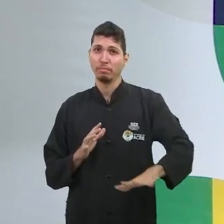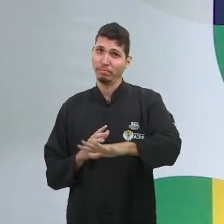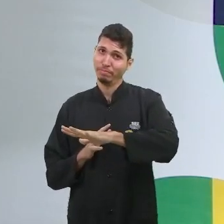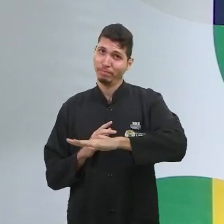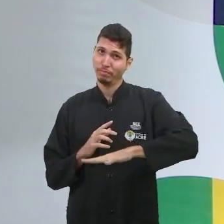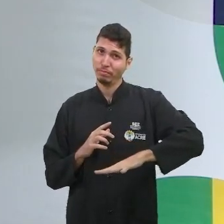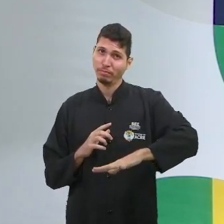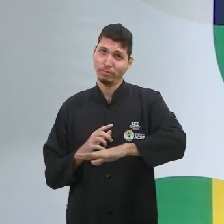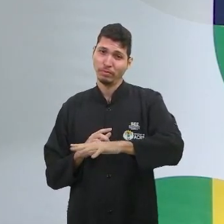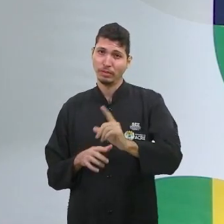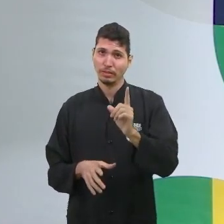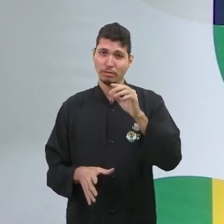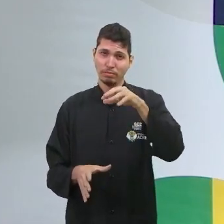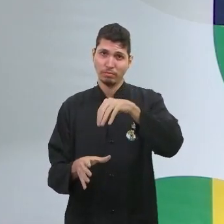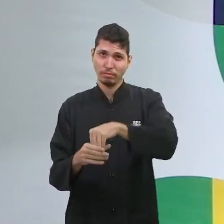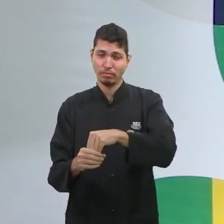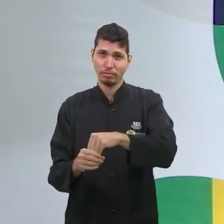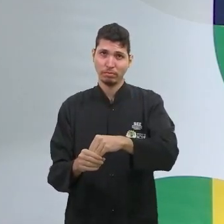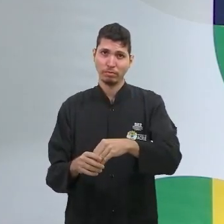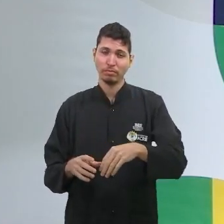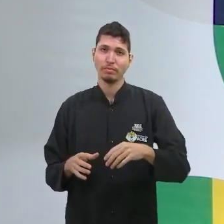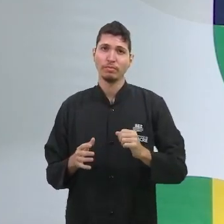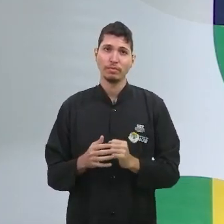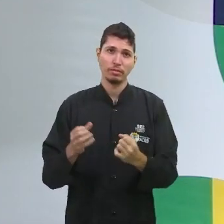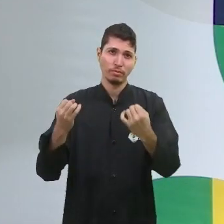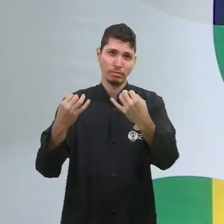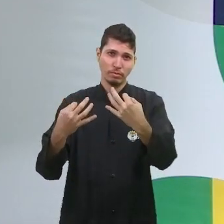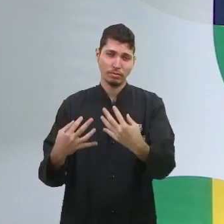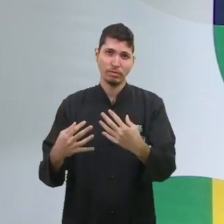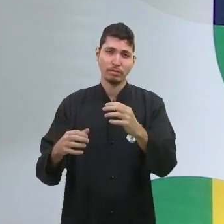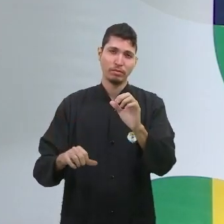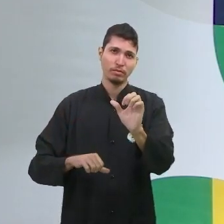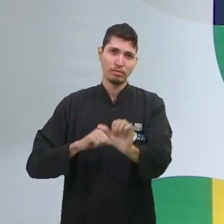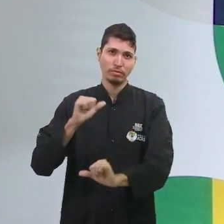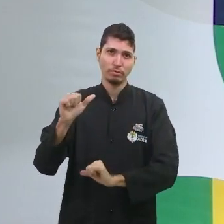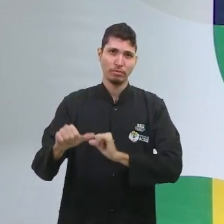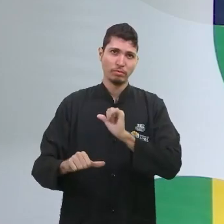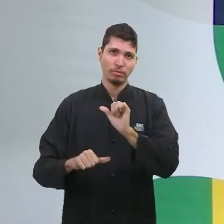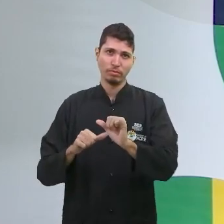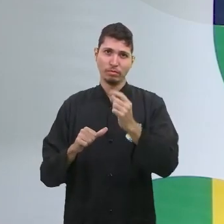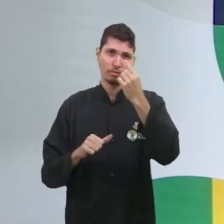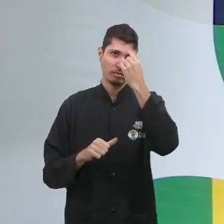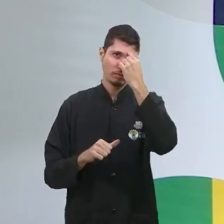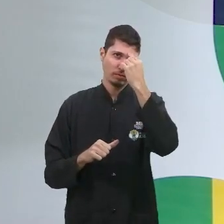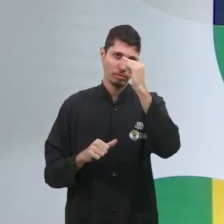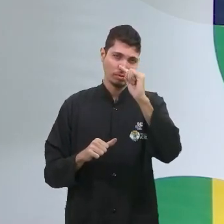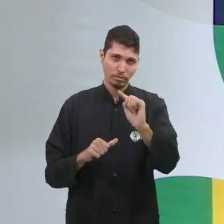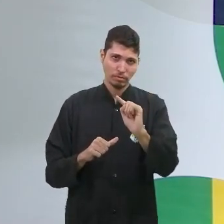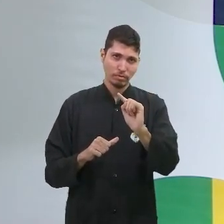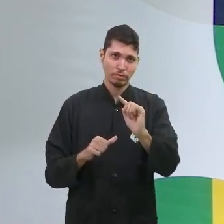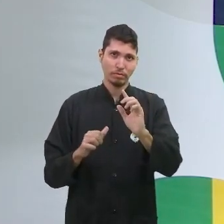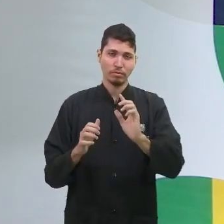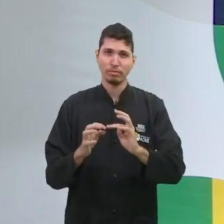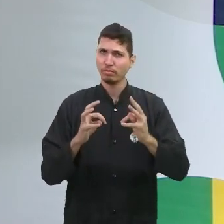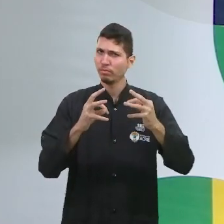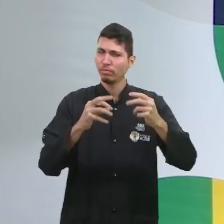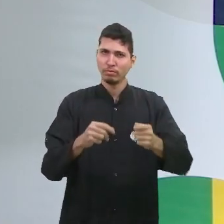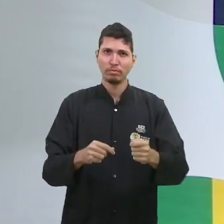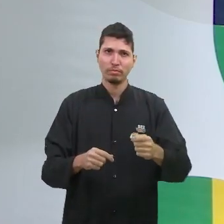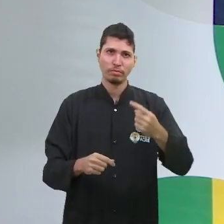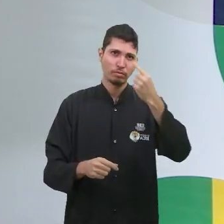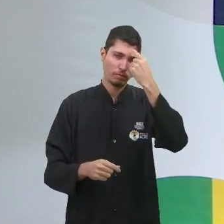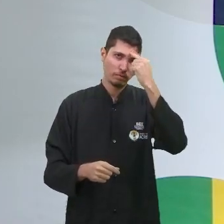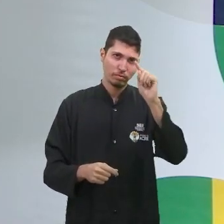É o eixo que trata das criações, das mudanças, a criatividade. Tudo aquilo que é criativo